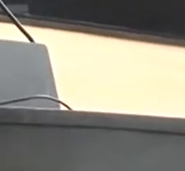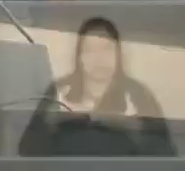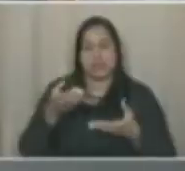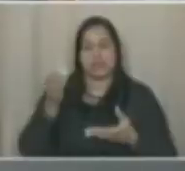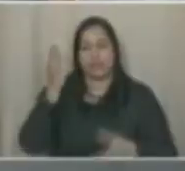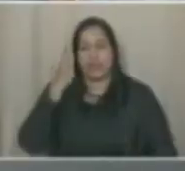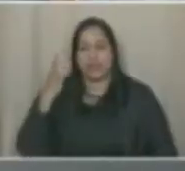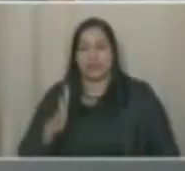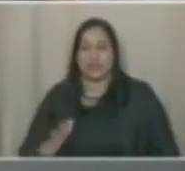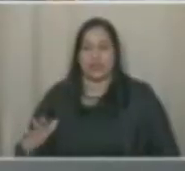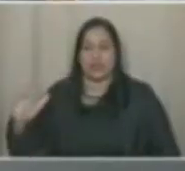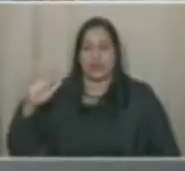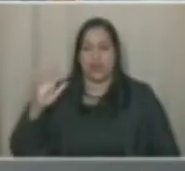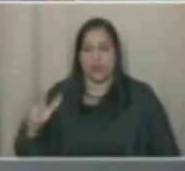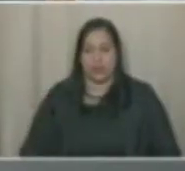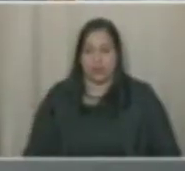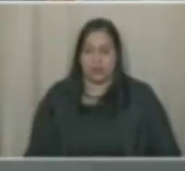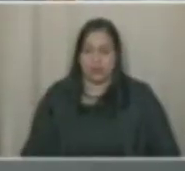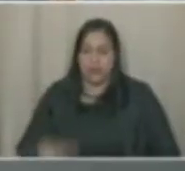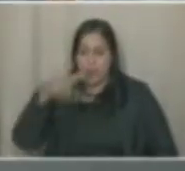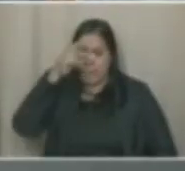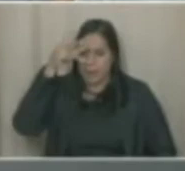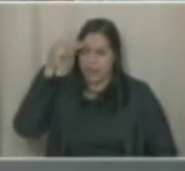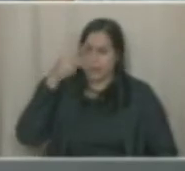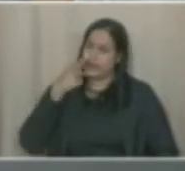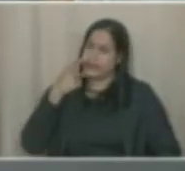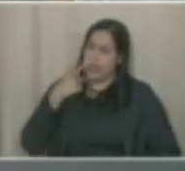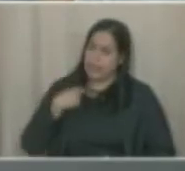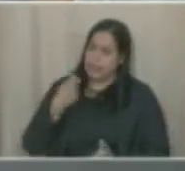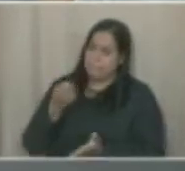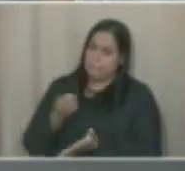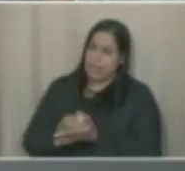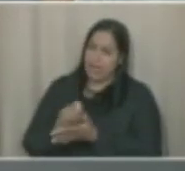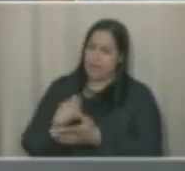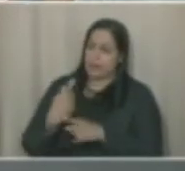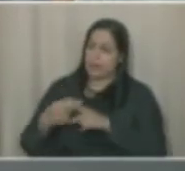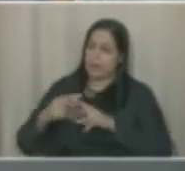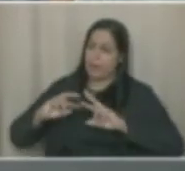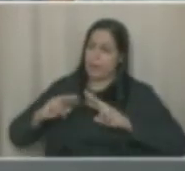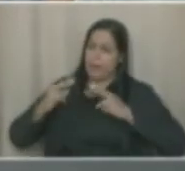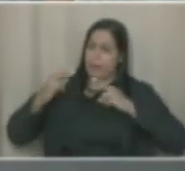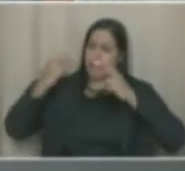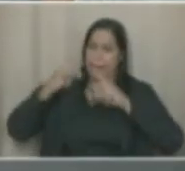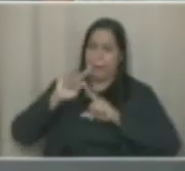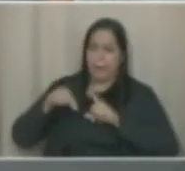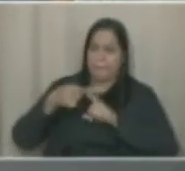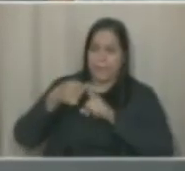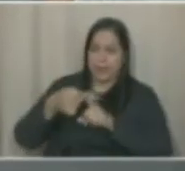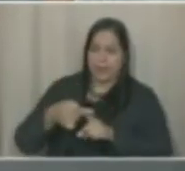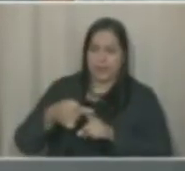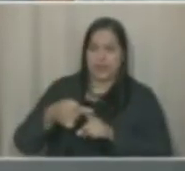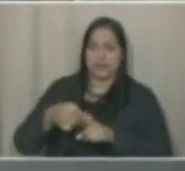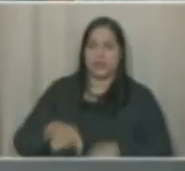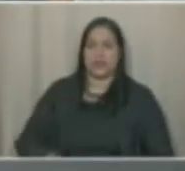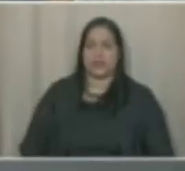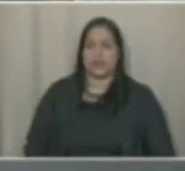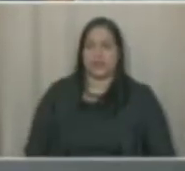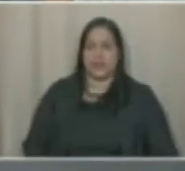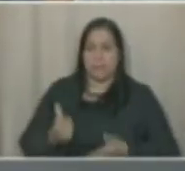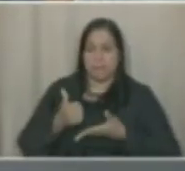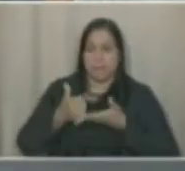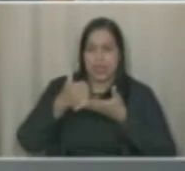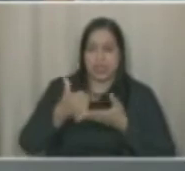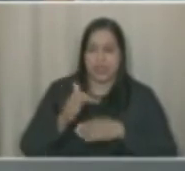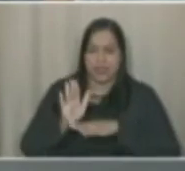Moraes. A Prefeitura alega que está pagando porque de fato está acrescendo benefícios, benefícios alguns deles que até já existiam